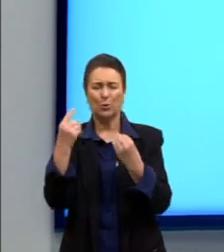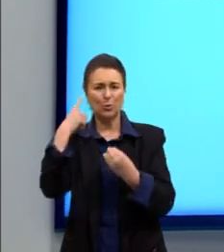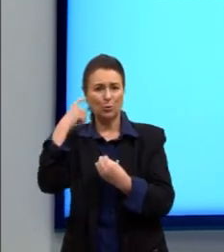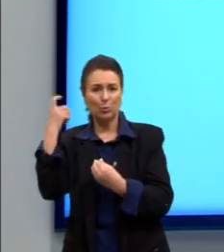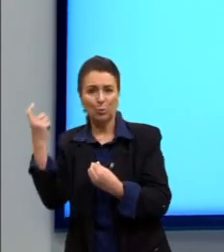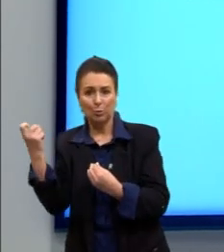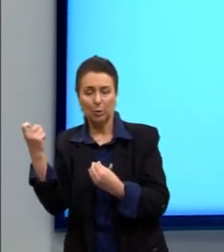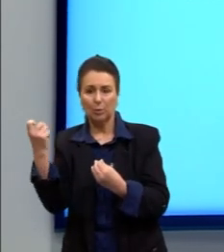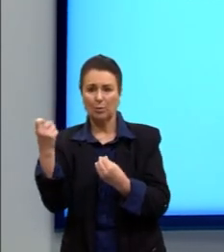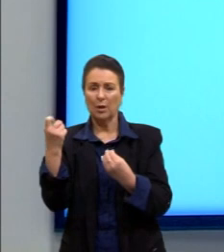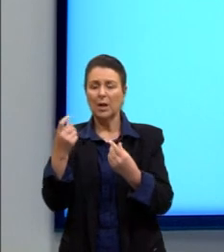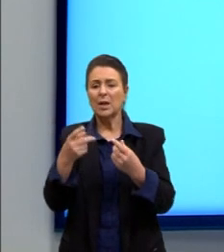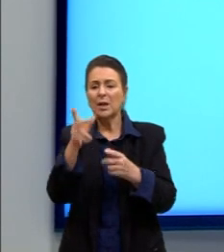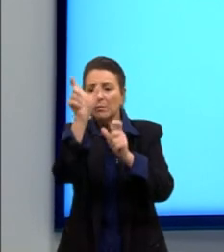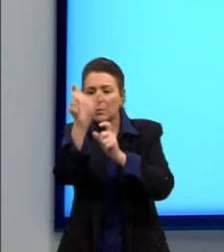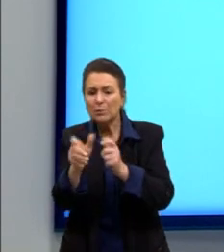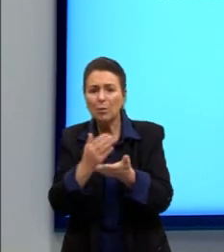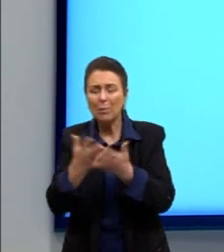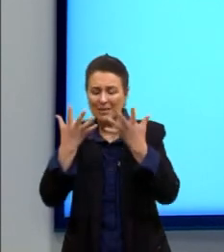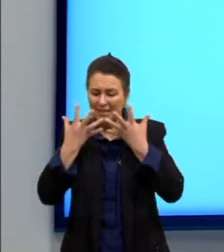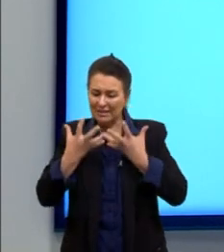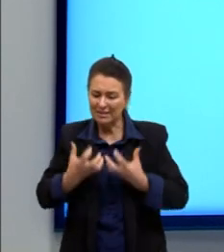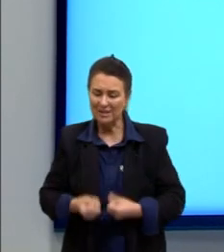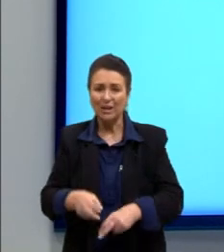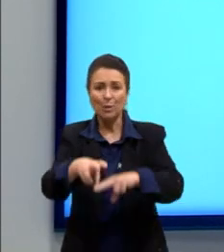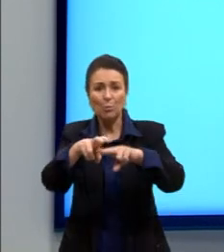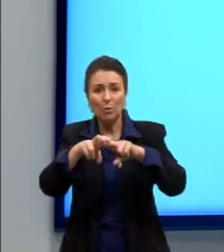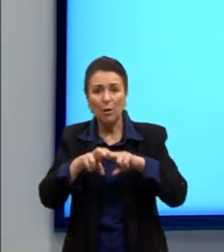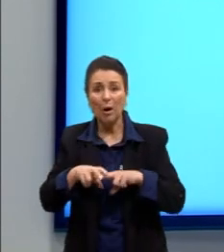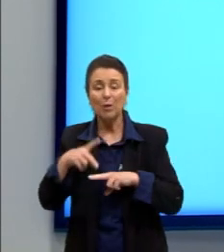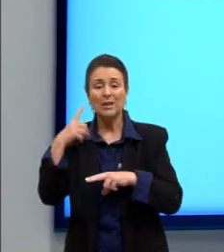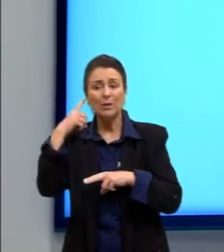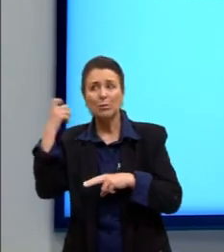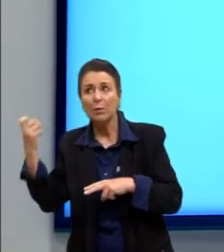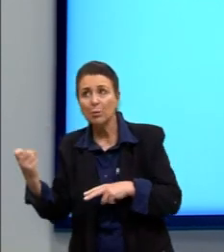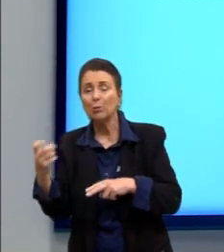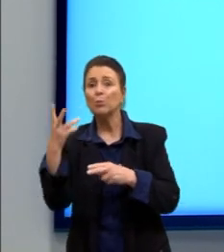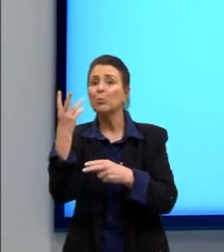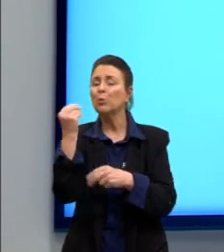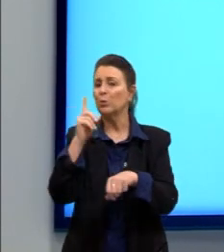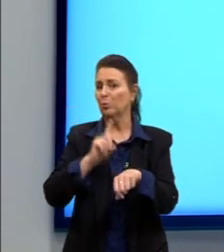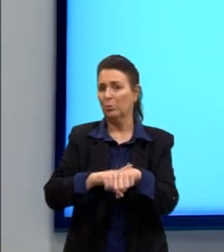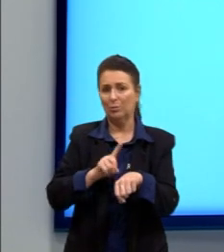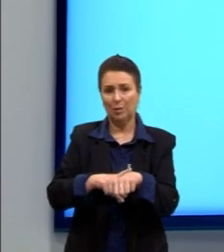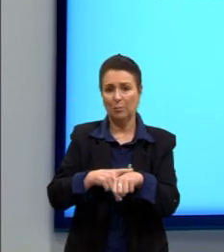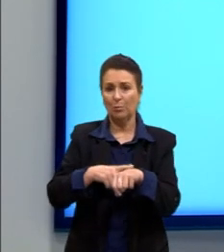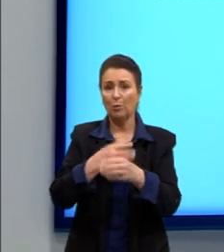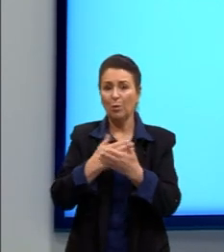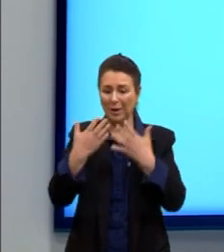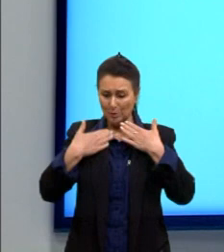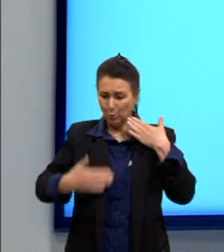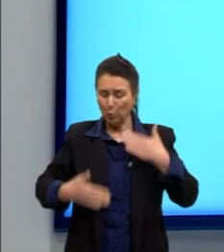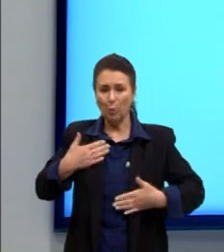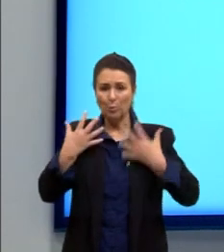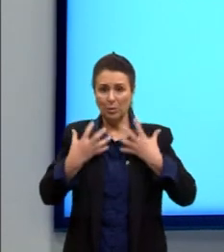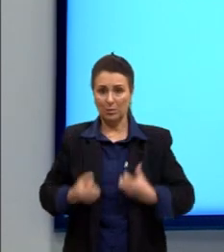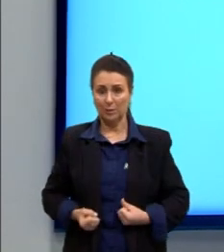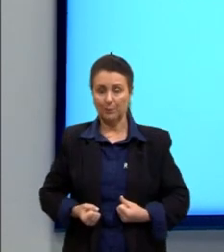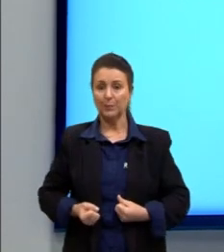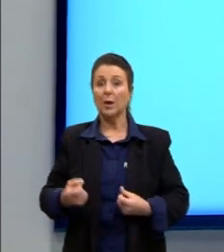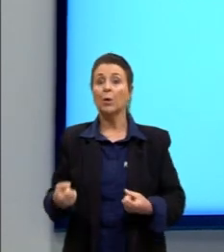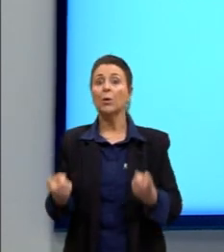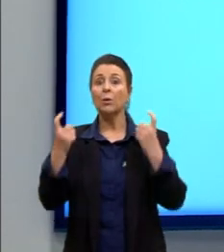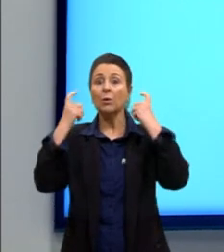provocado pela exposição a um barulho alto por horas a fio esses aparelhos também permitem que nós